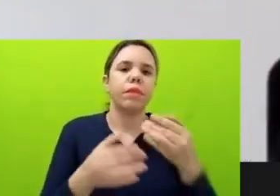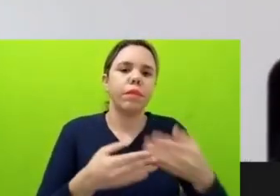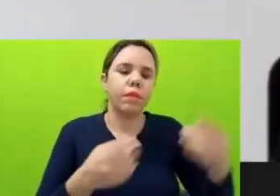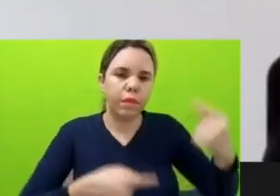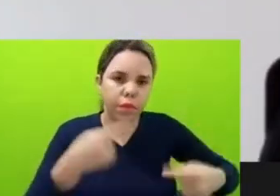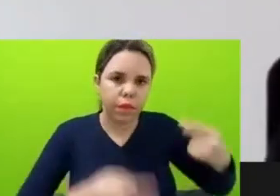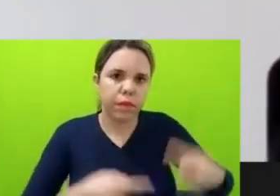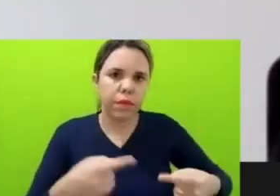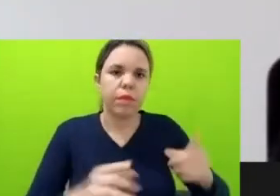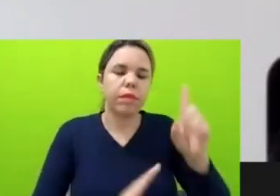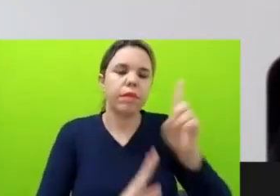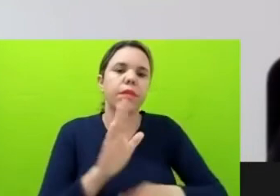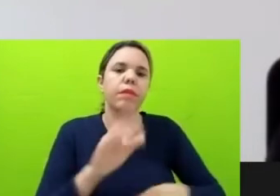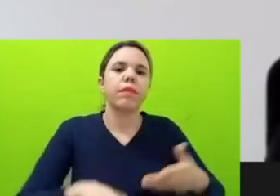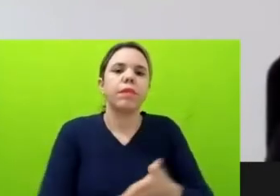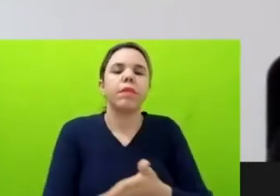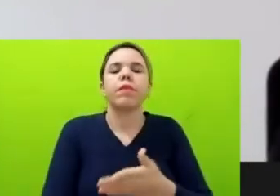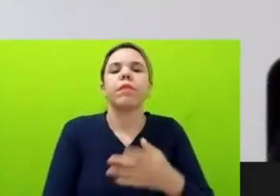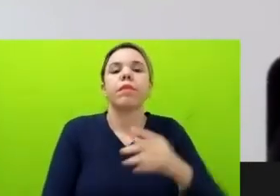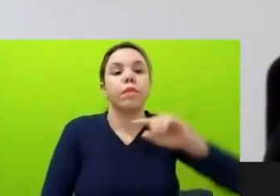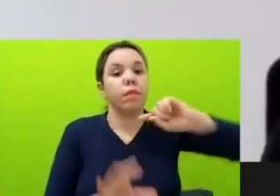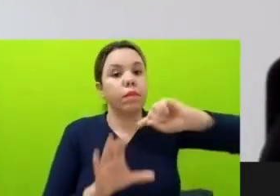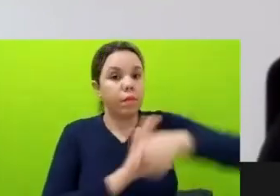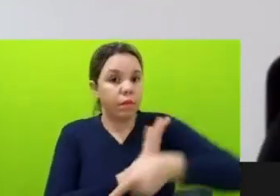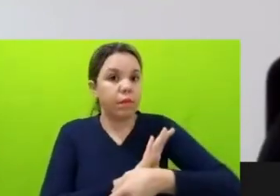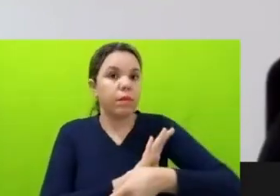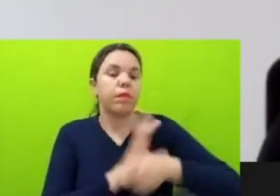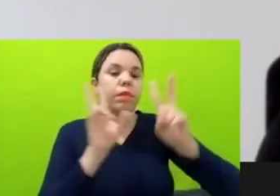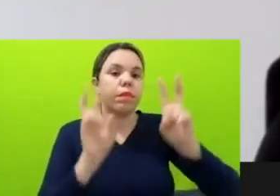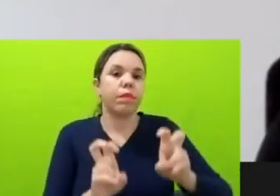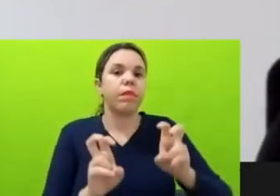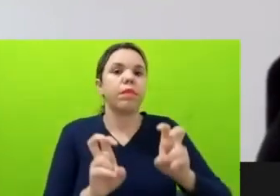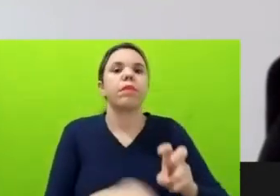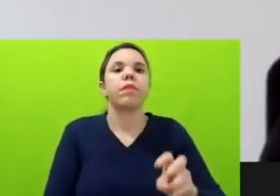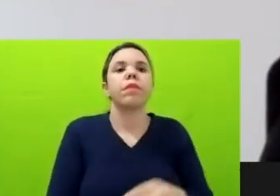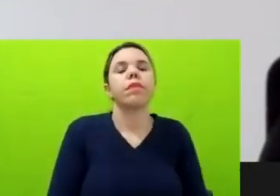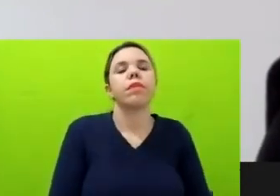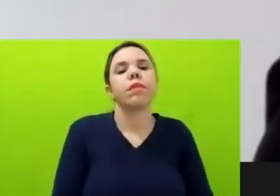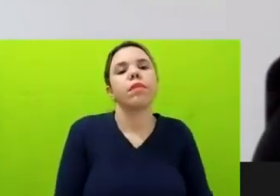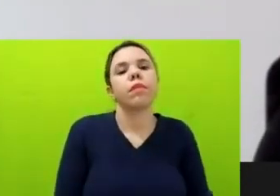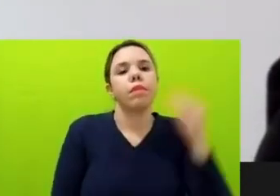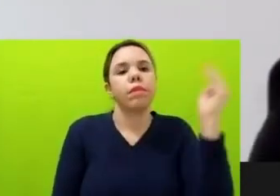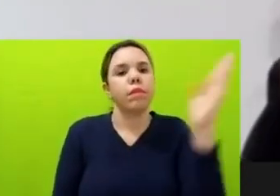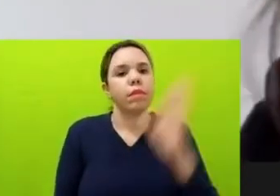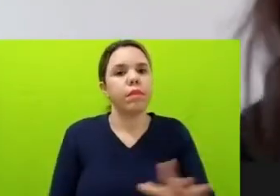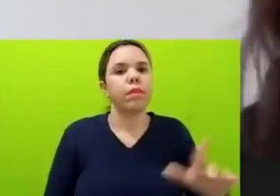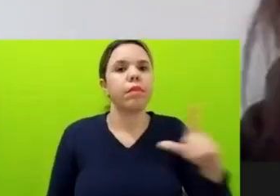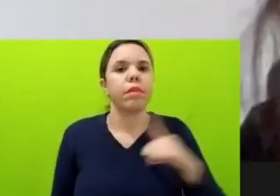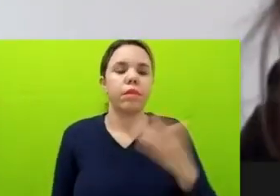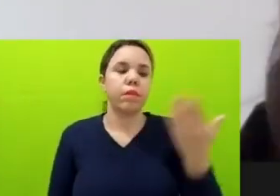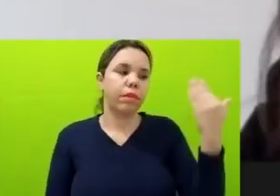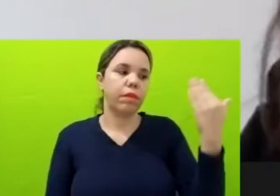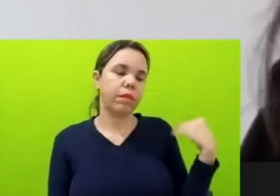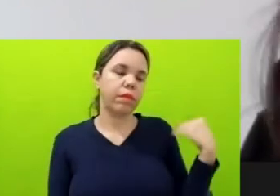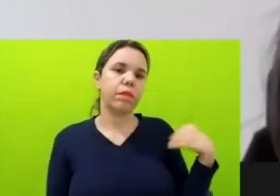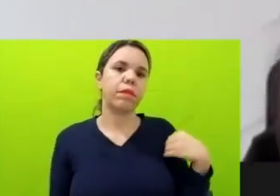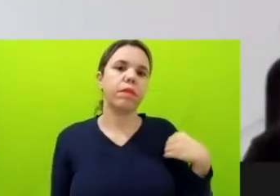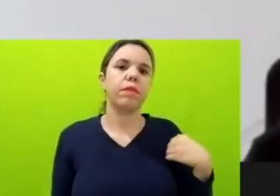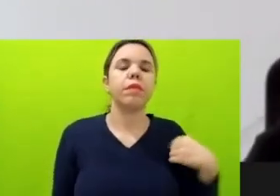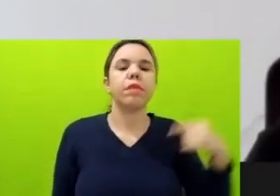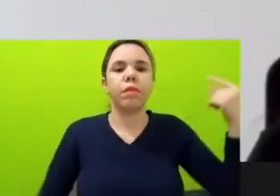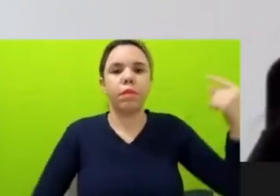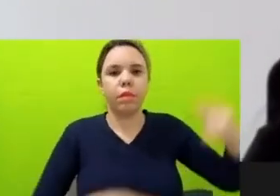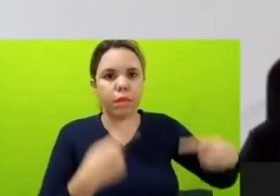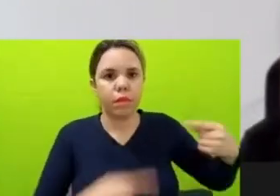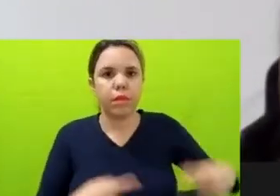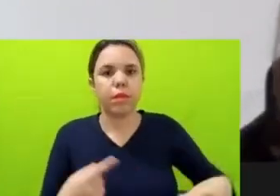aprofundar o debate sobre o Acordo de Escazu, que o Brasil tem ficado para trás, mas que é uma discussão muito importante no campo